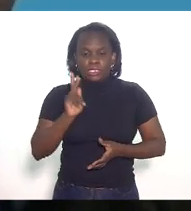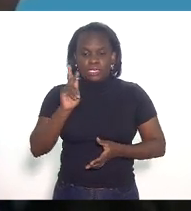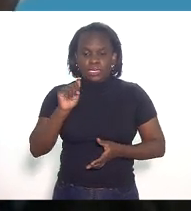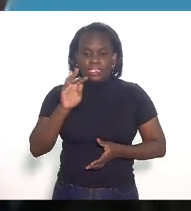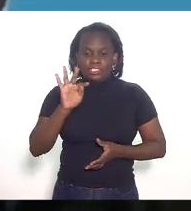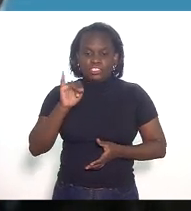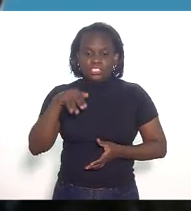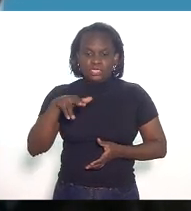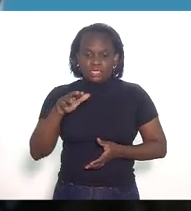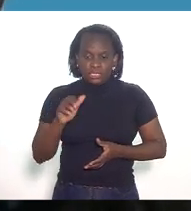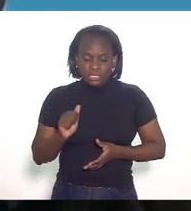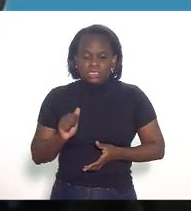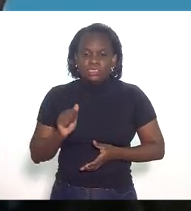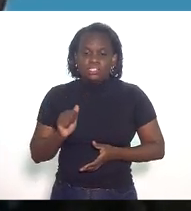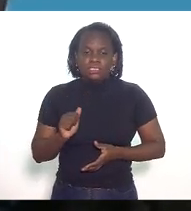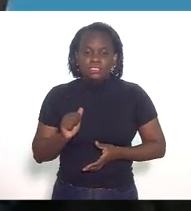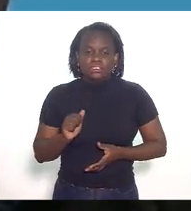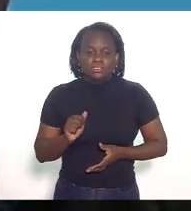para ela fazer